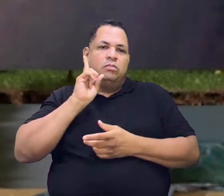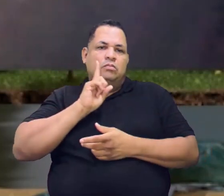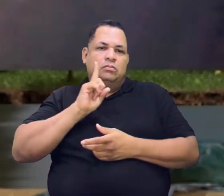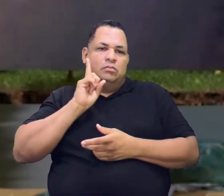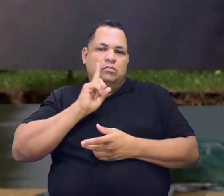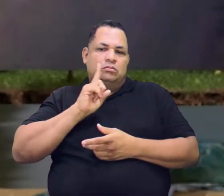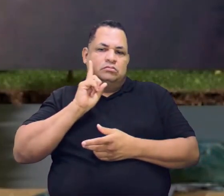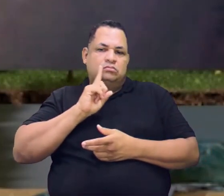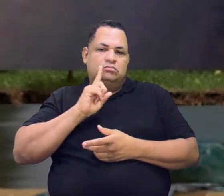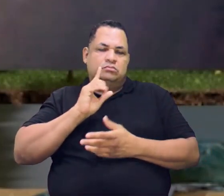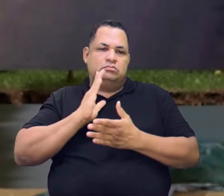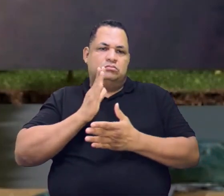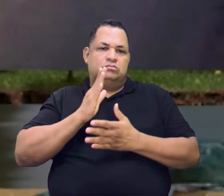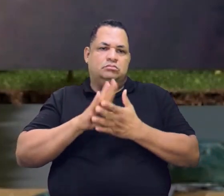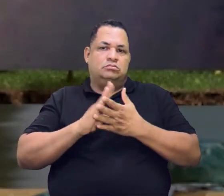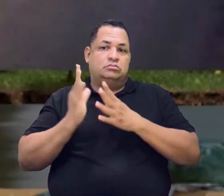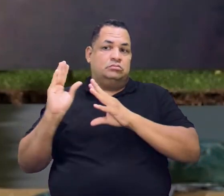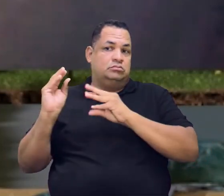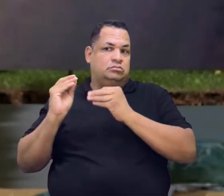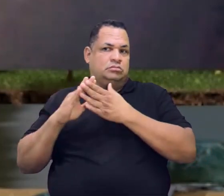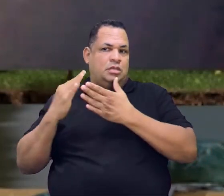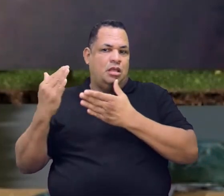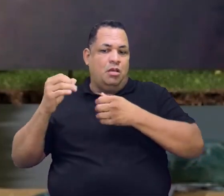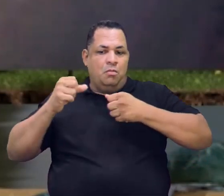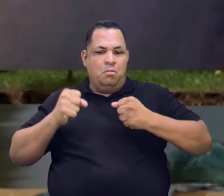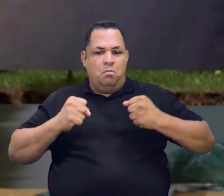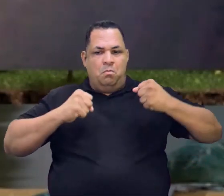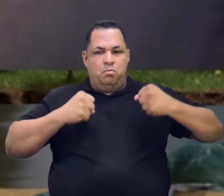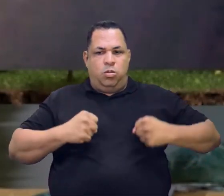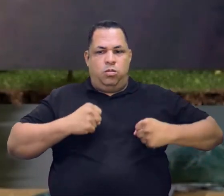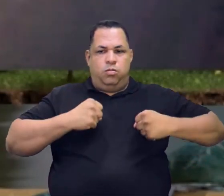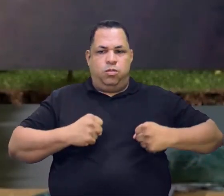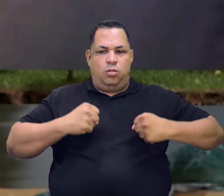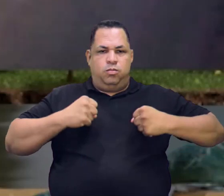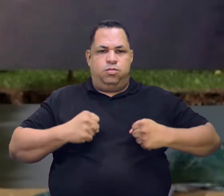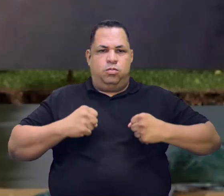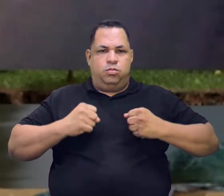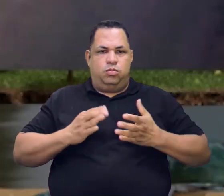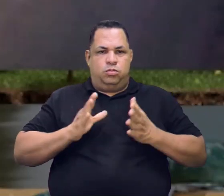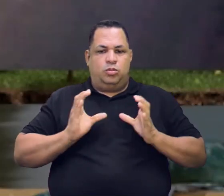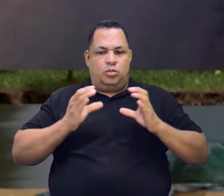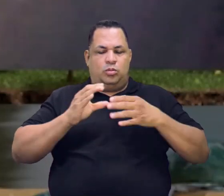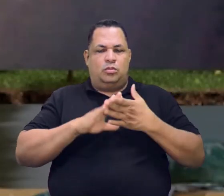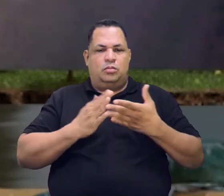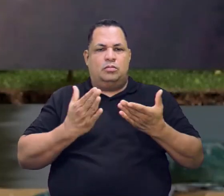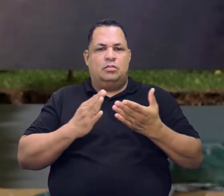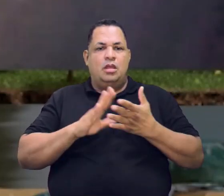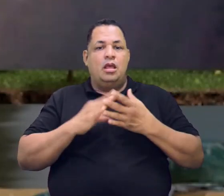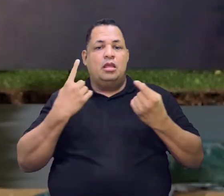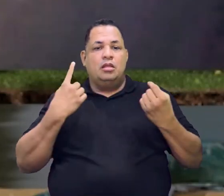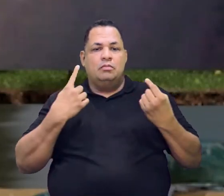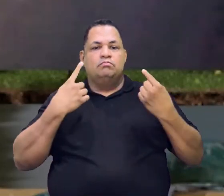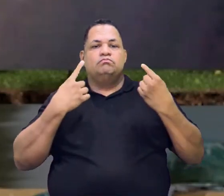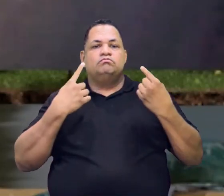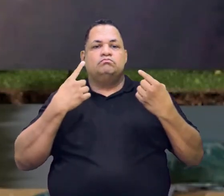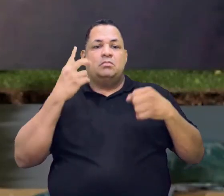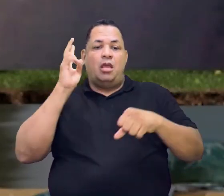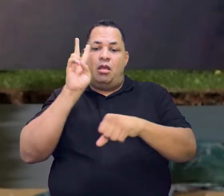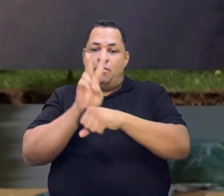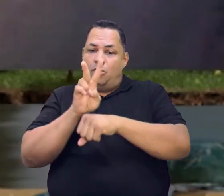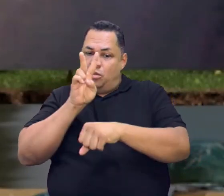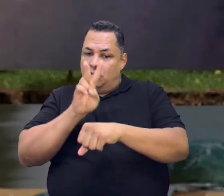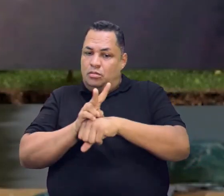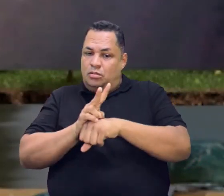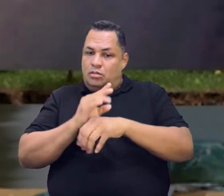Unidos já enviou tropas para sair em defesa da Guiana. Olha